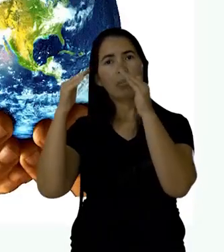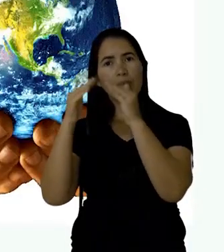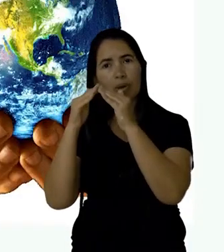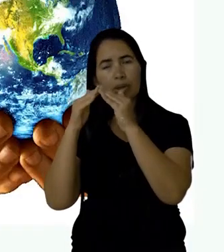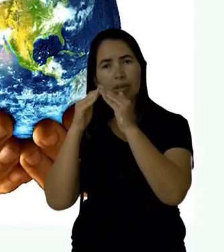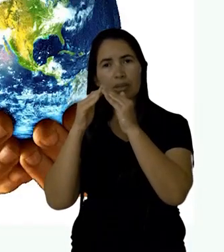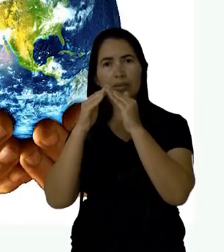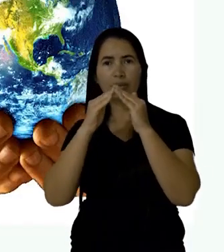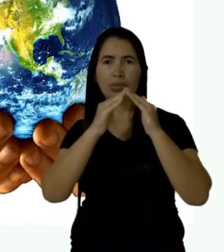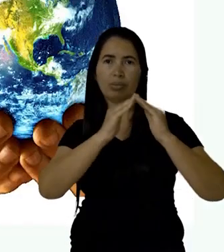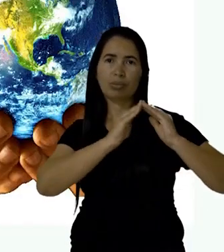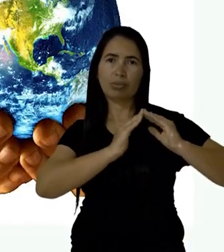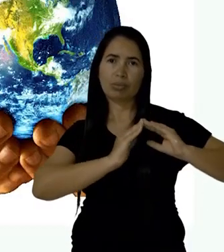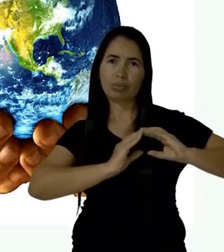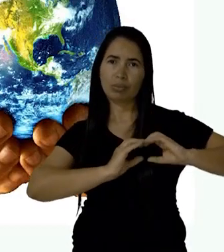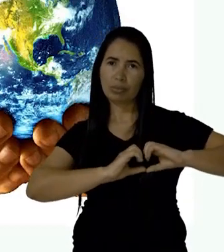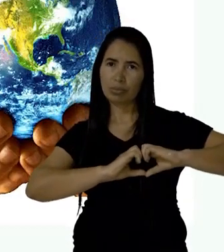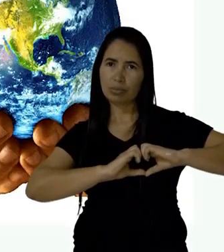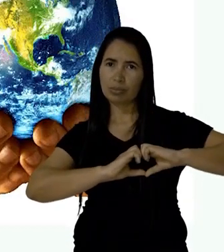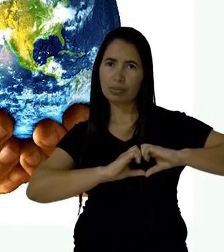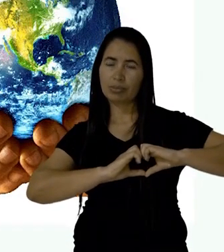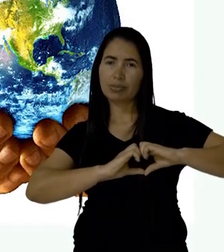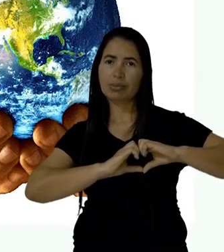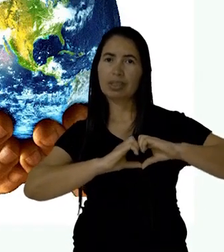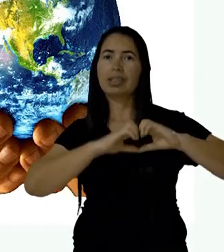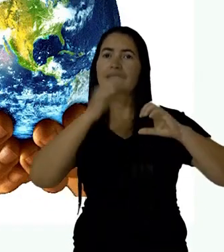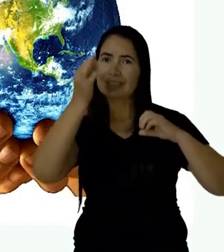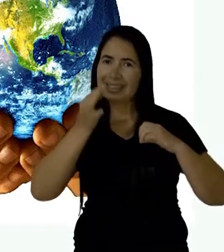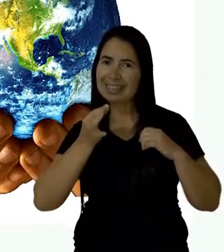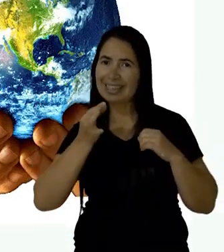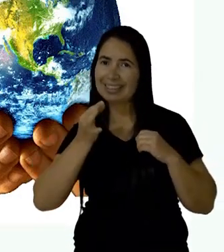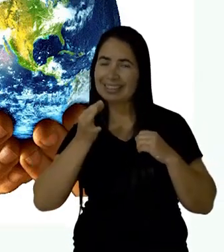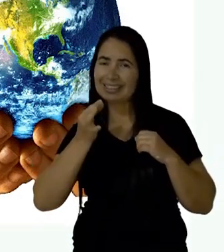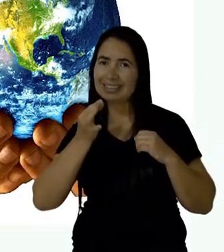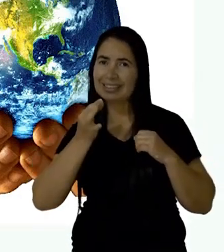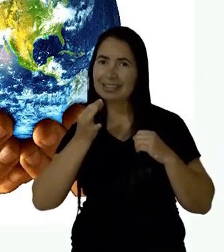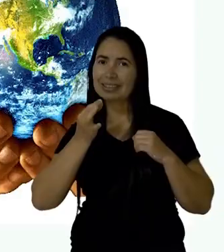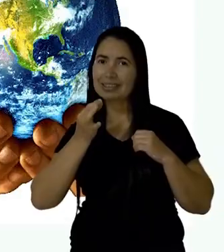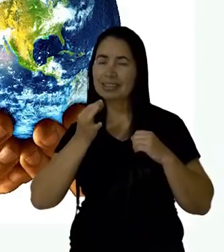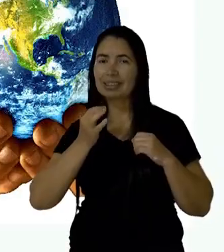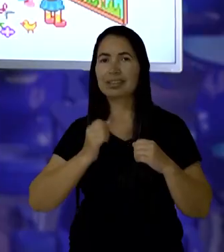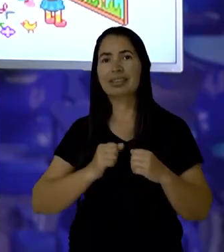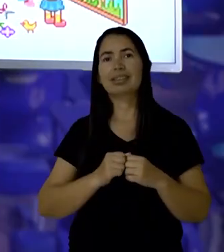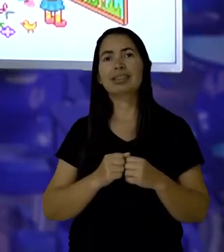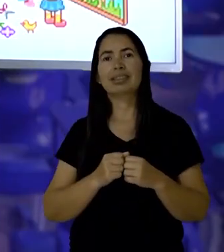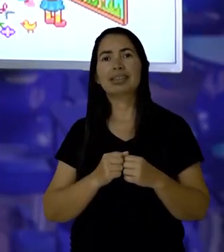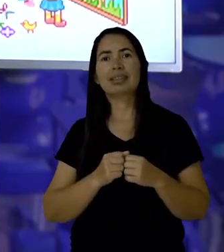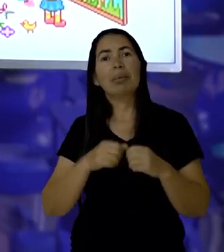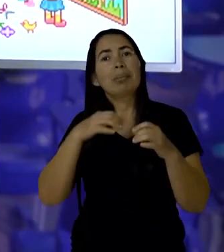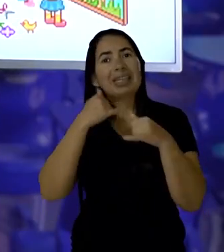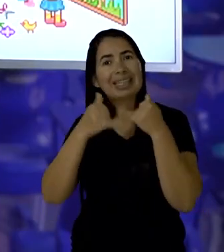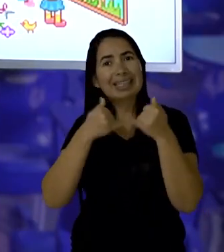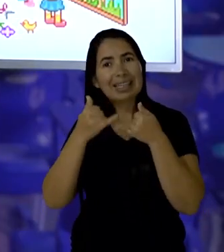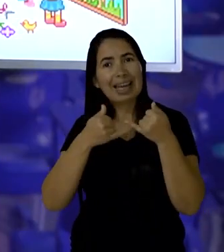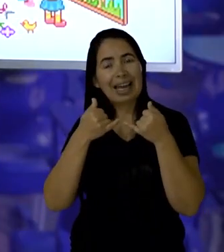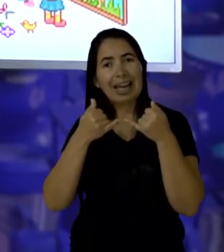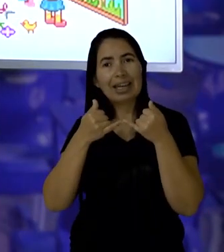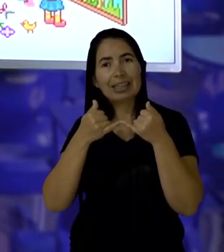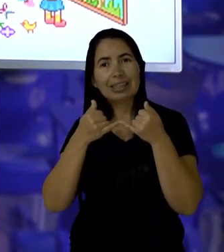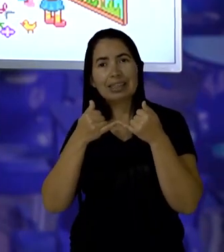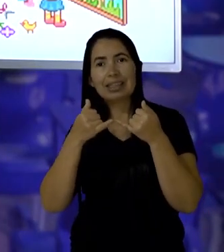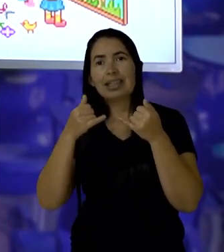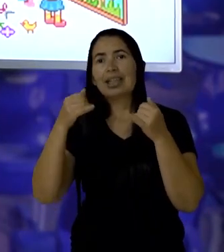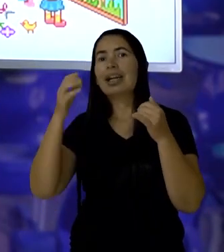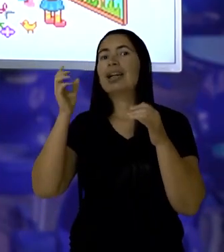Mora no meu coração. E aí, acertaram? Vamos brincar?